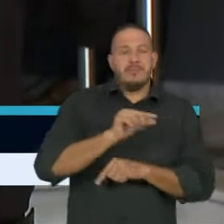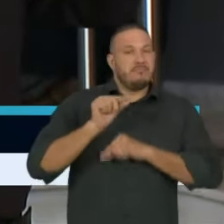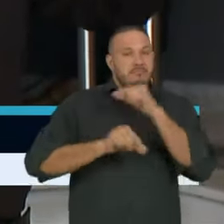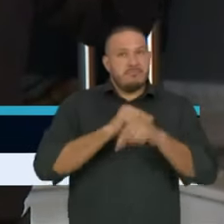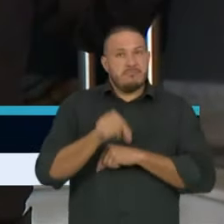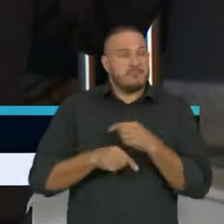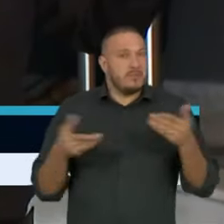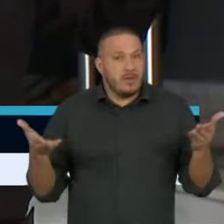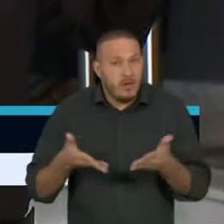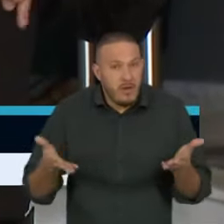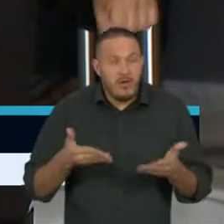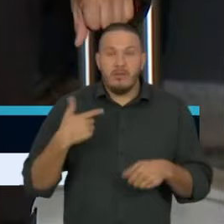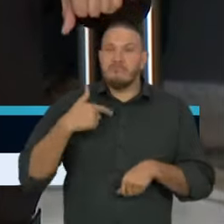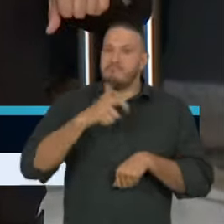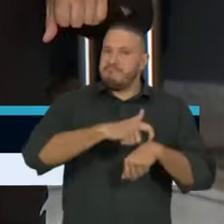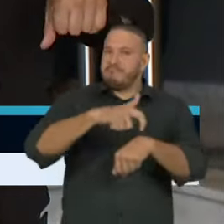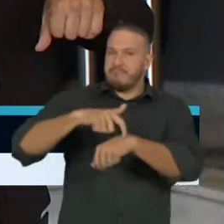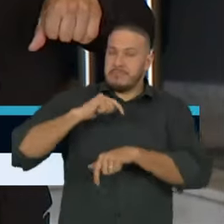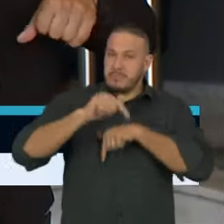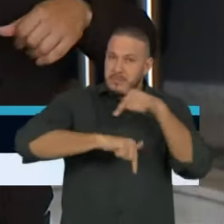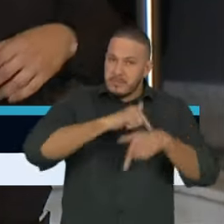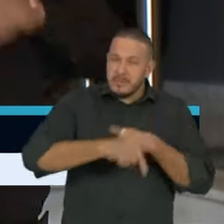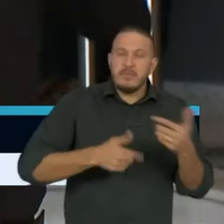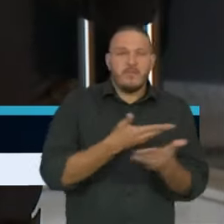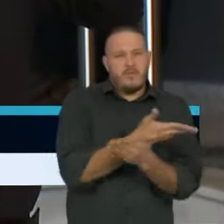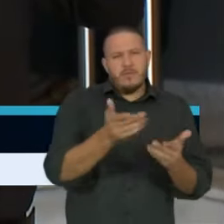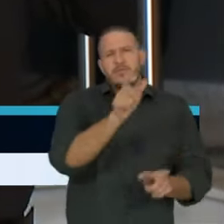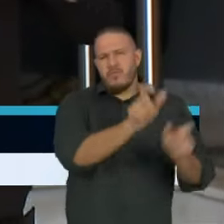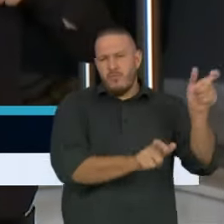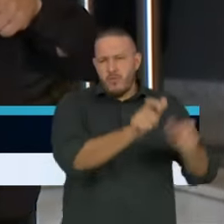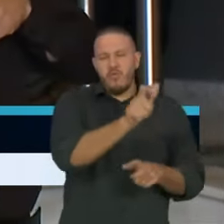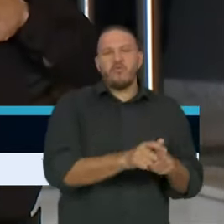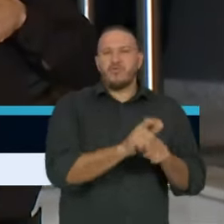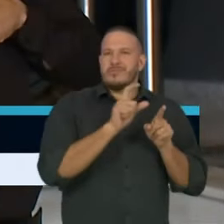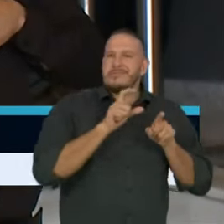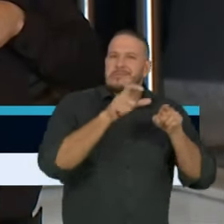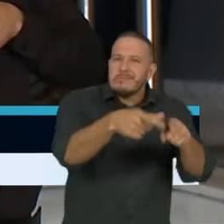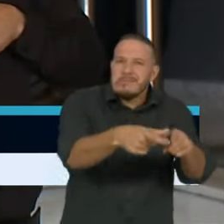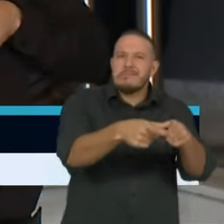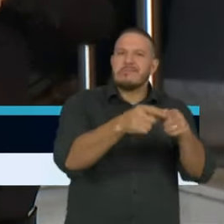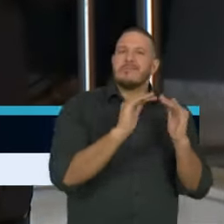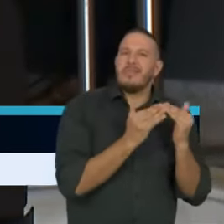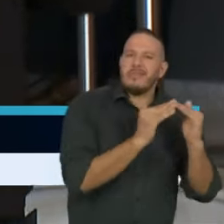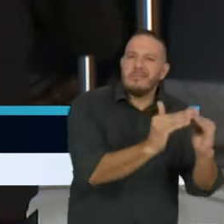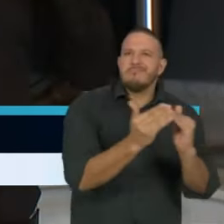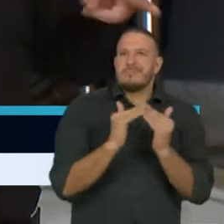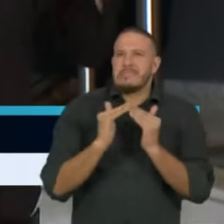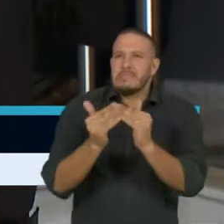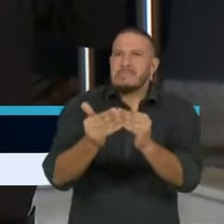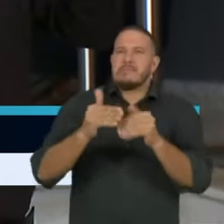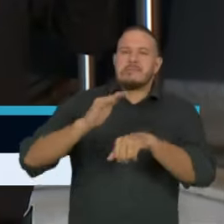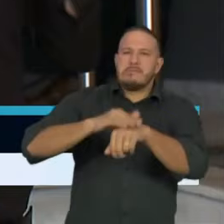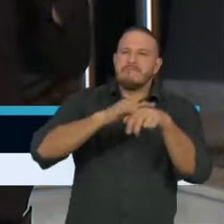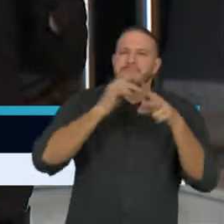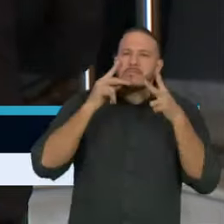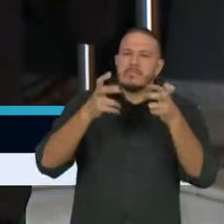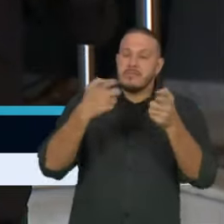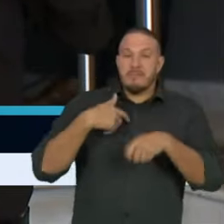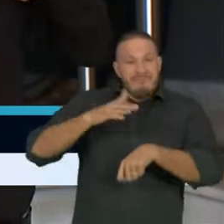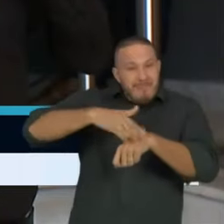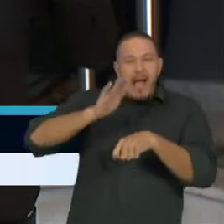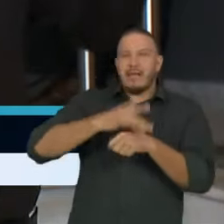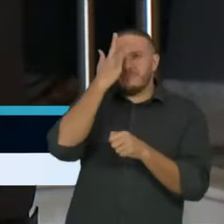nesses serviços, muitos deles periféricos, que nós estamos observando nesse momento, é a chegada de cada vez mais